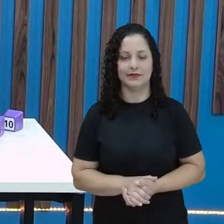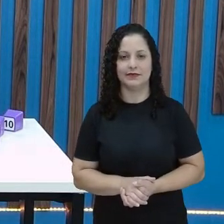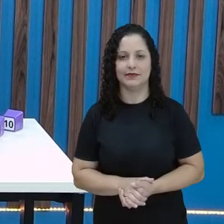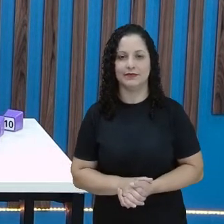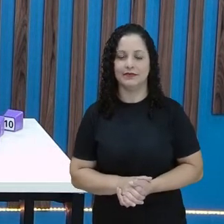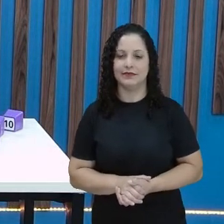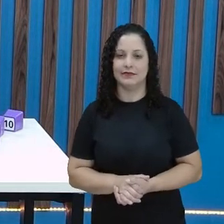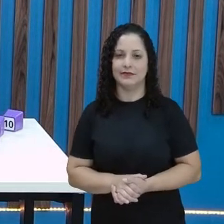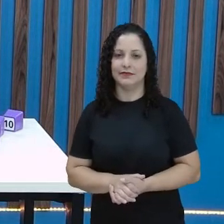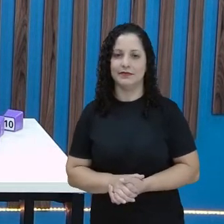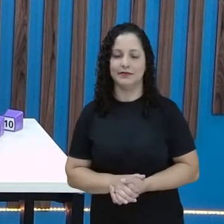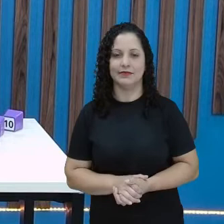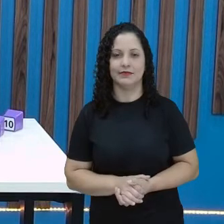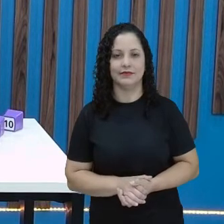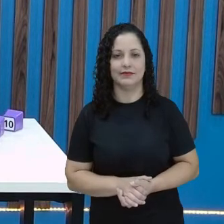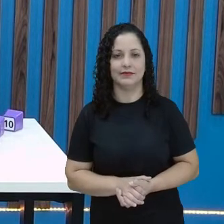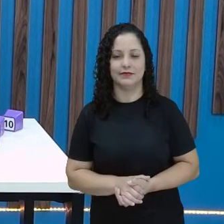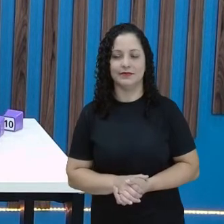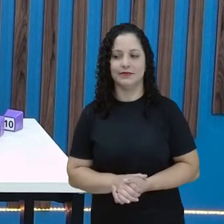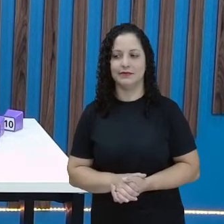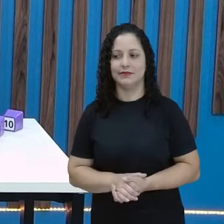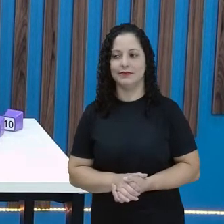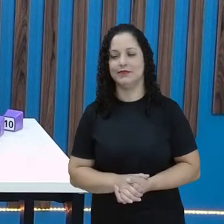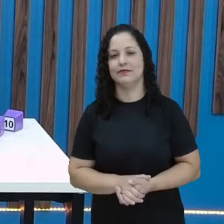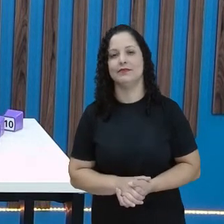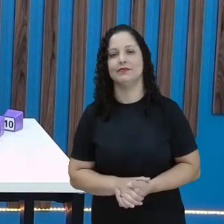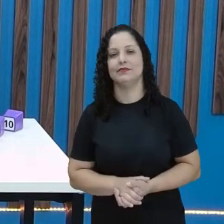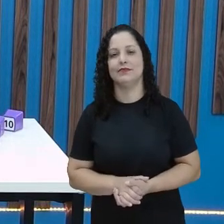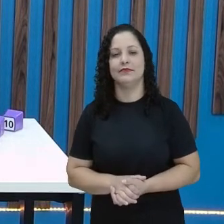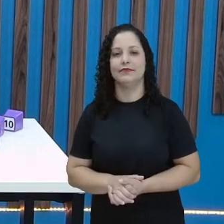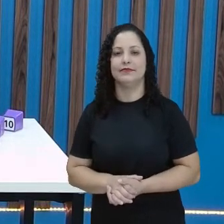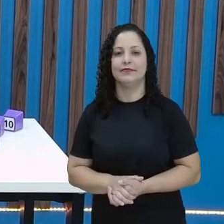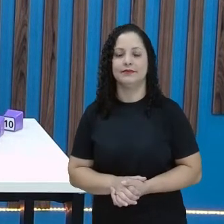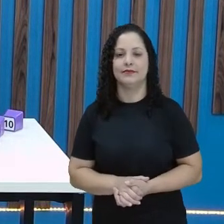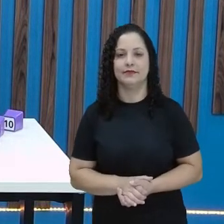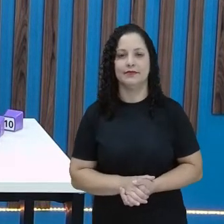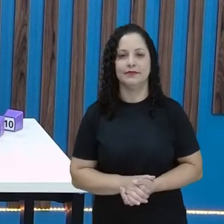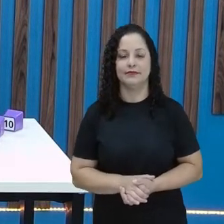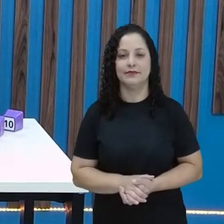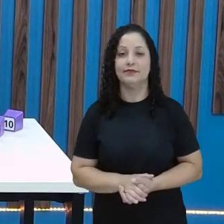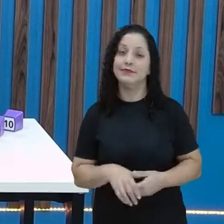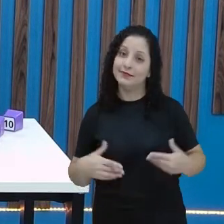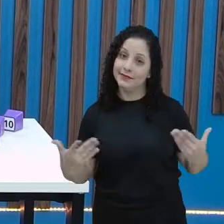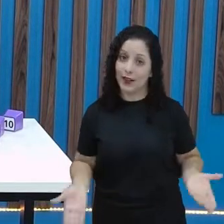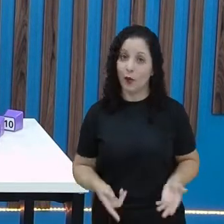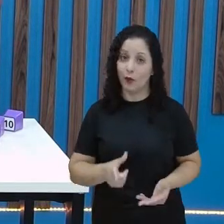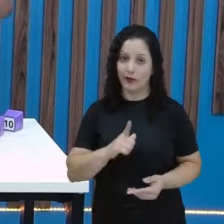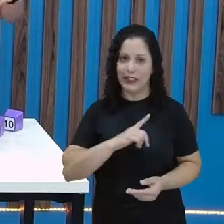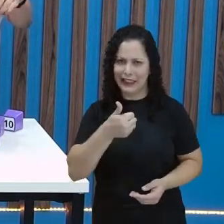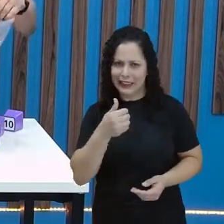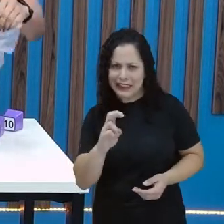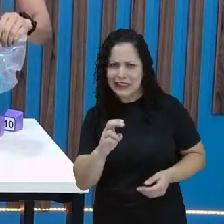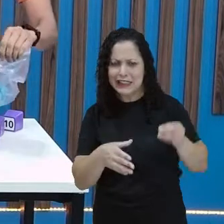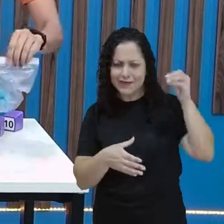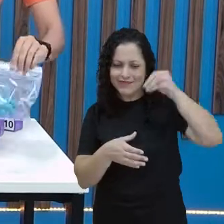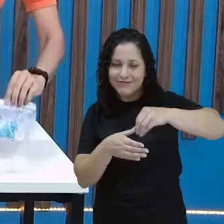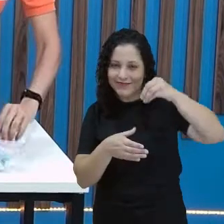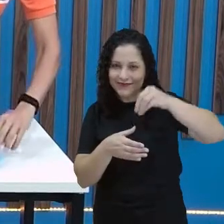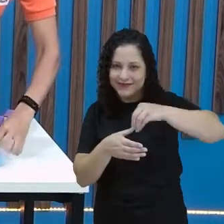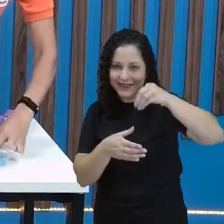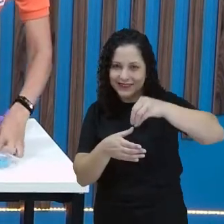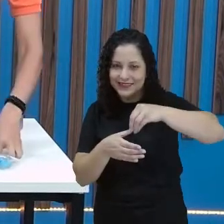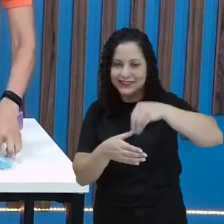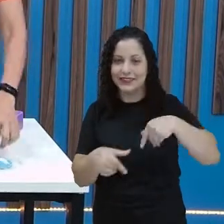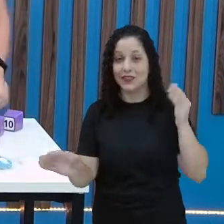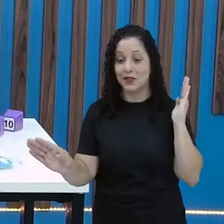onze, doze, treze, quatorze, quinze. E aí, olha aí, descobrimos